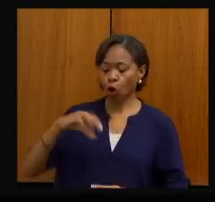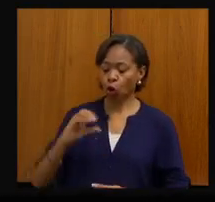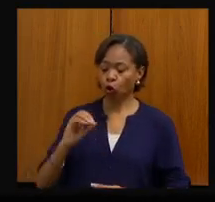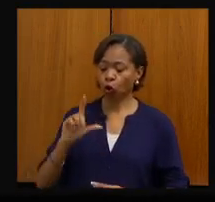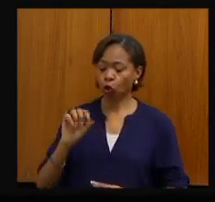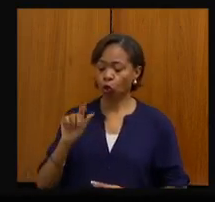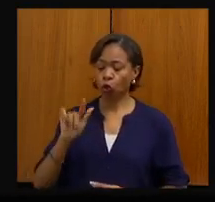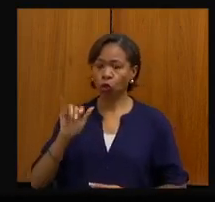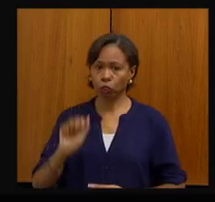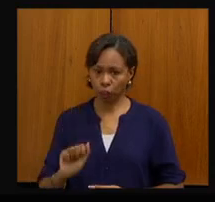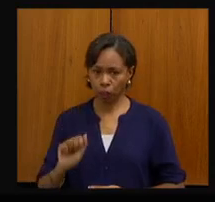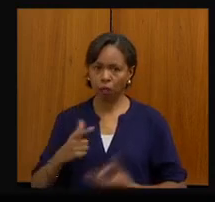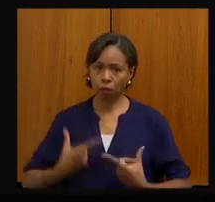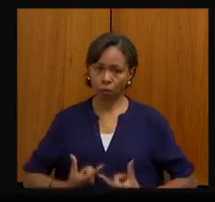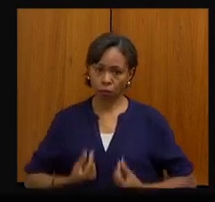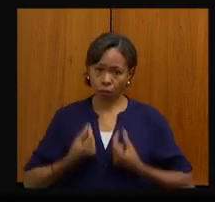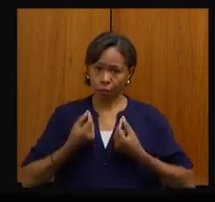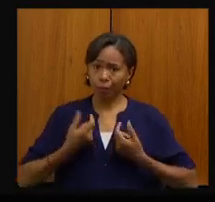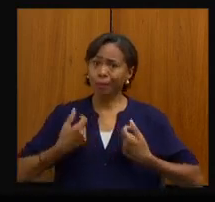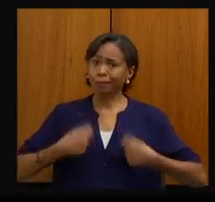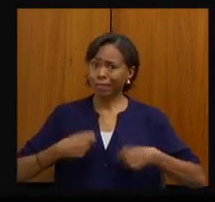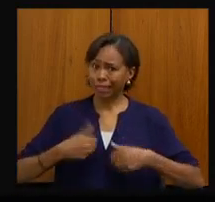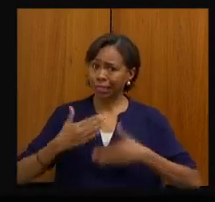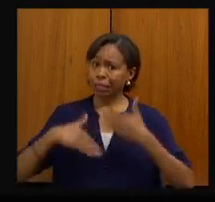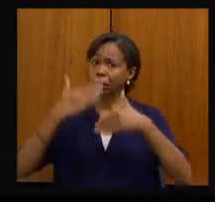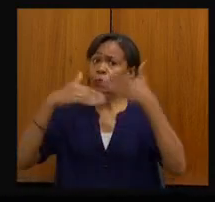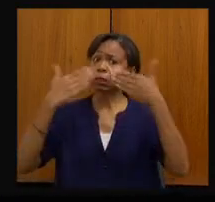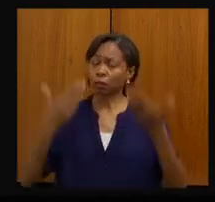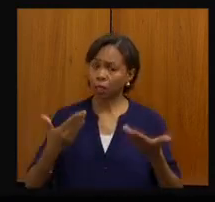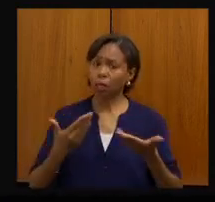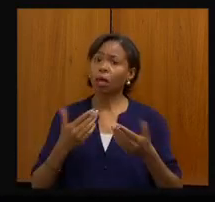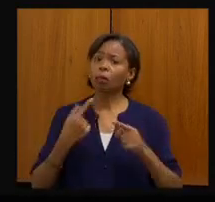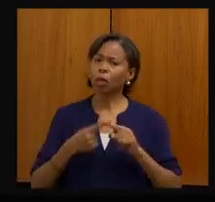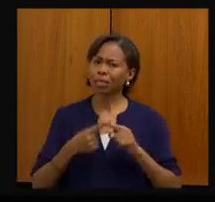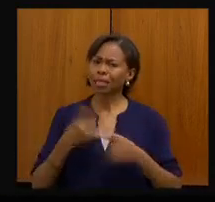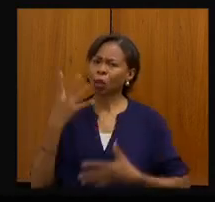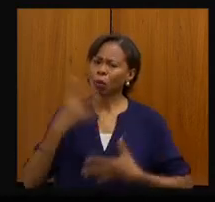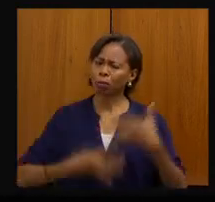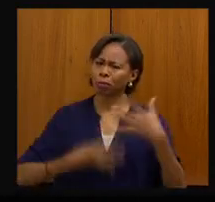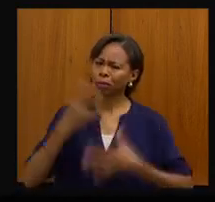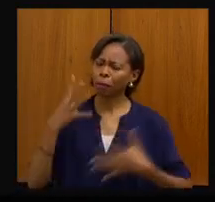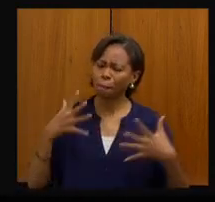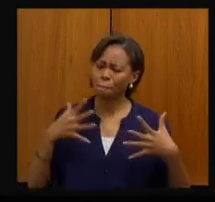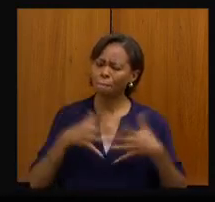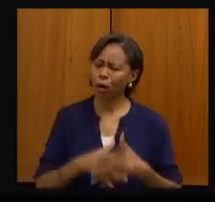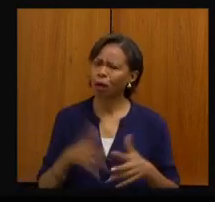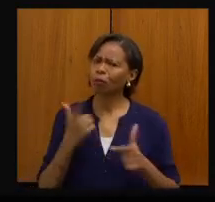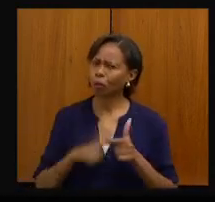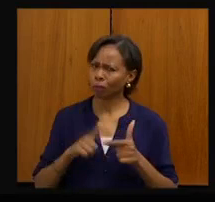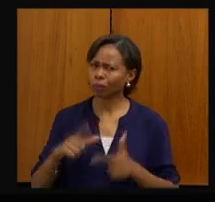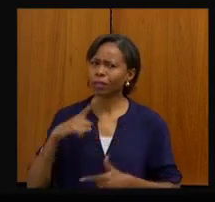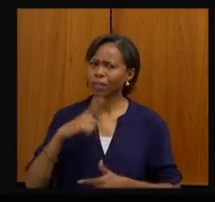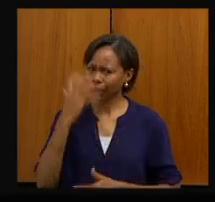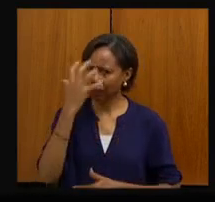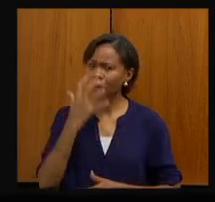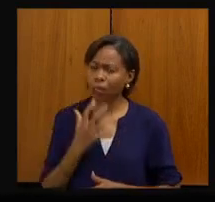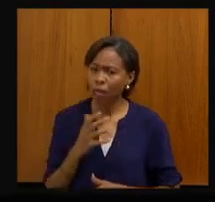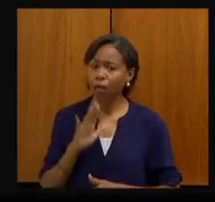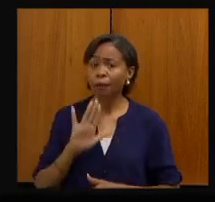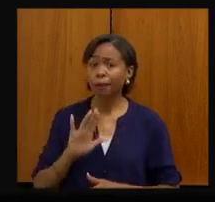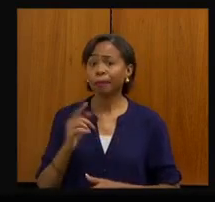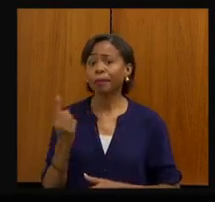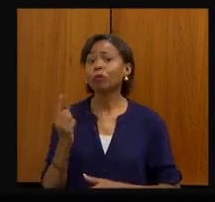que avançar muito. Eu cito alguns entraves, alguns problemas sérios. Primeiro, o transporte dos pacientes